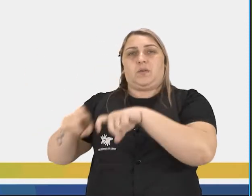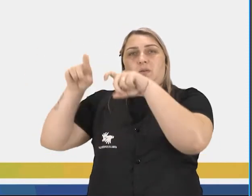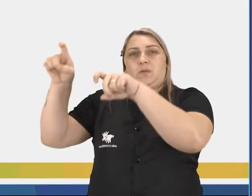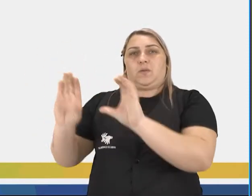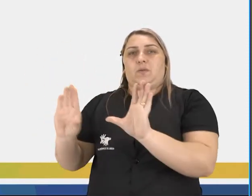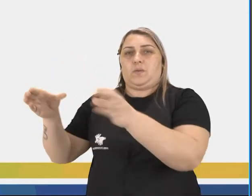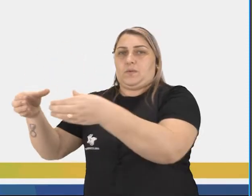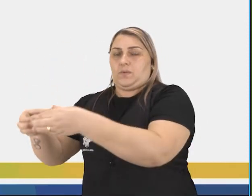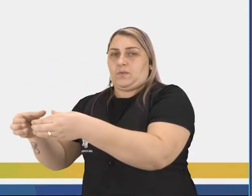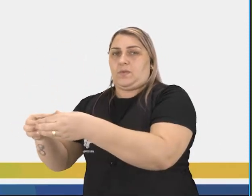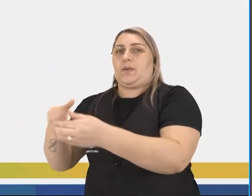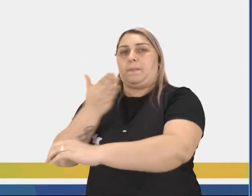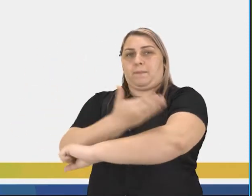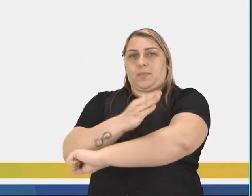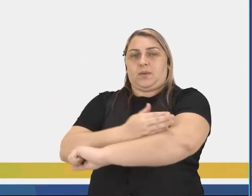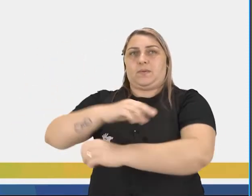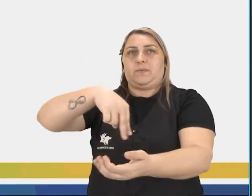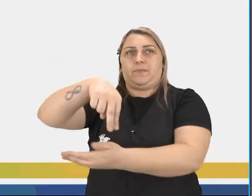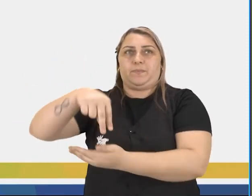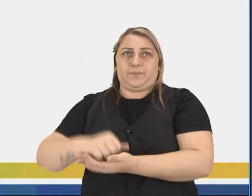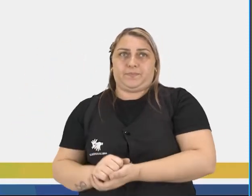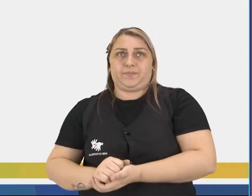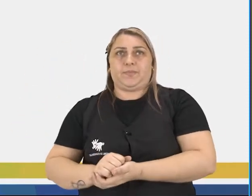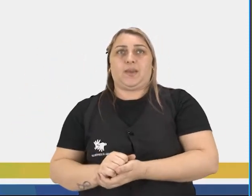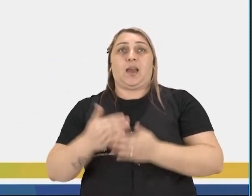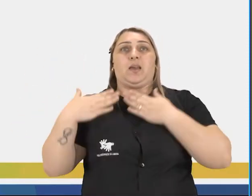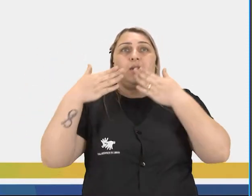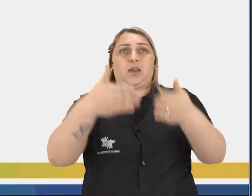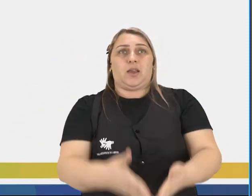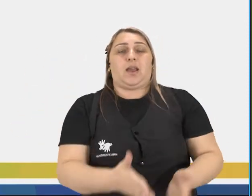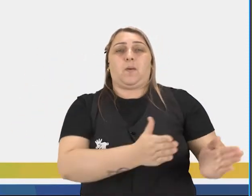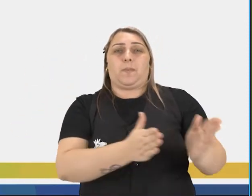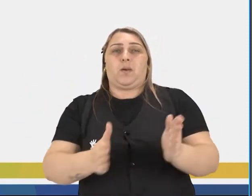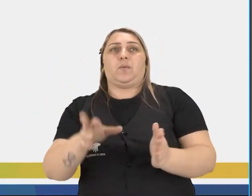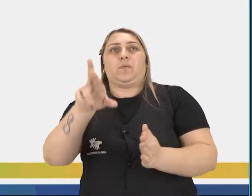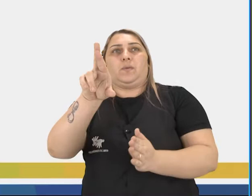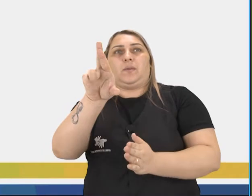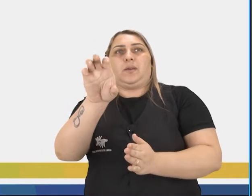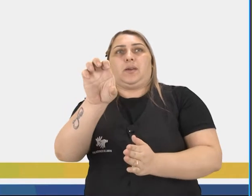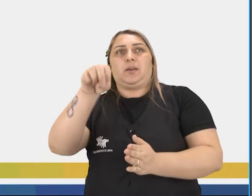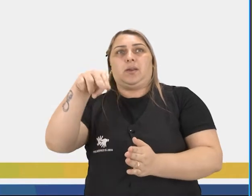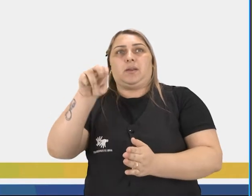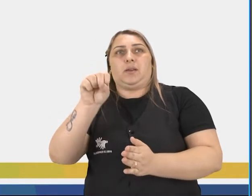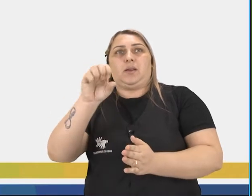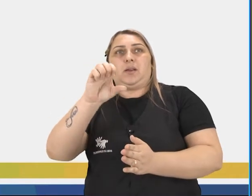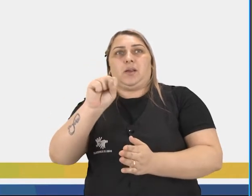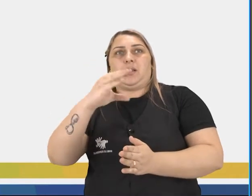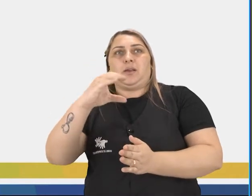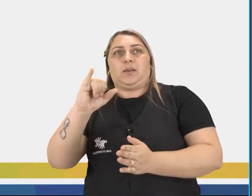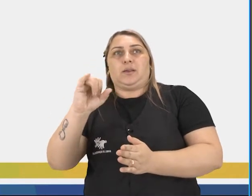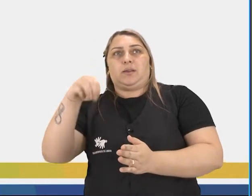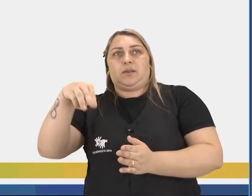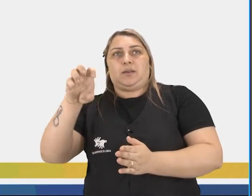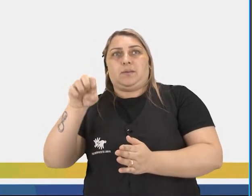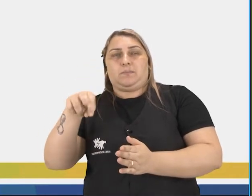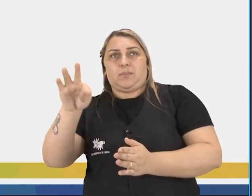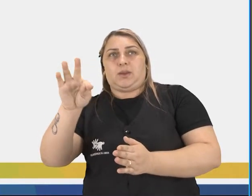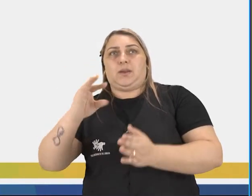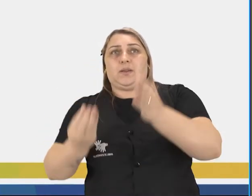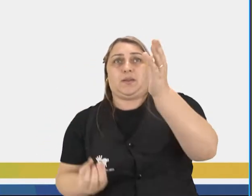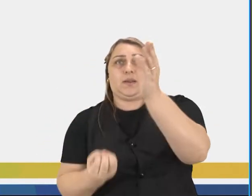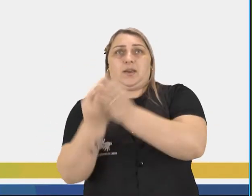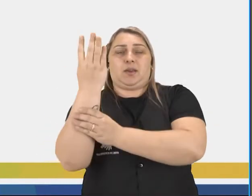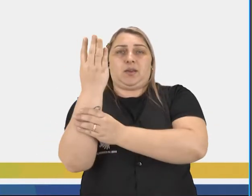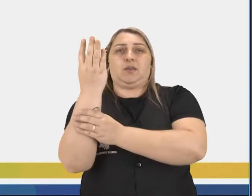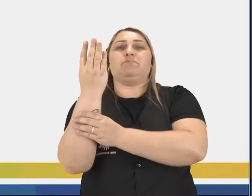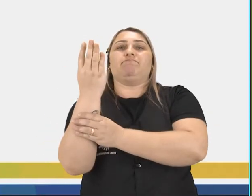campos rurais, que praticavam dança. Aí chega o período do Renascimento, que a dança há um apogeu, ou seja, ela ressurge